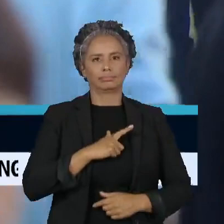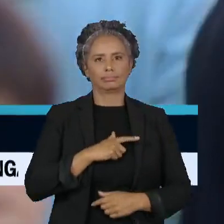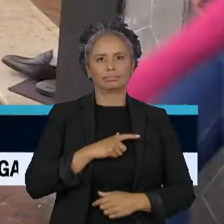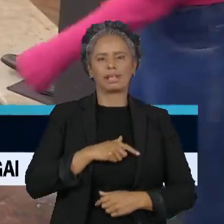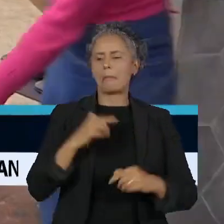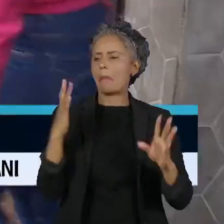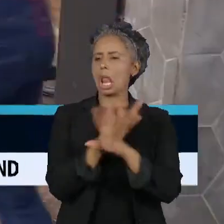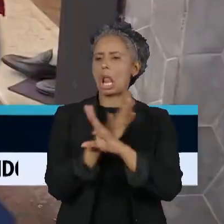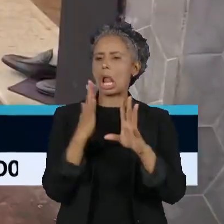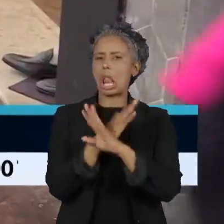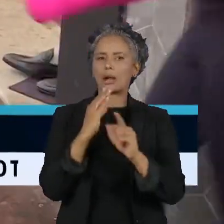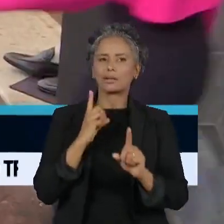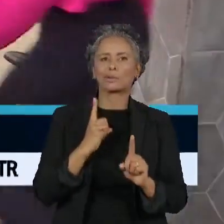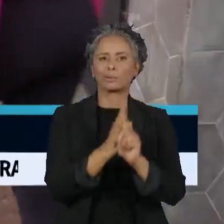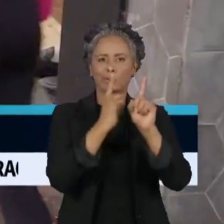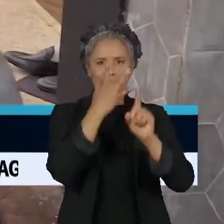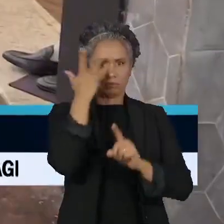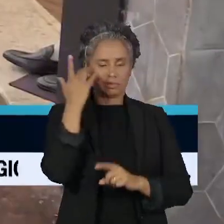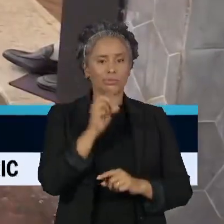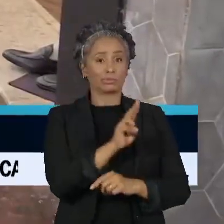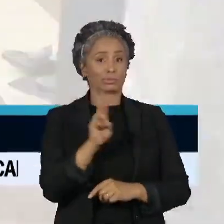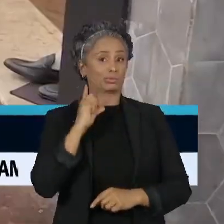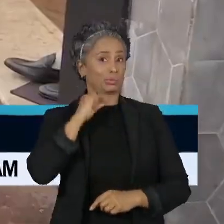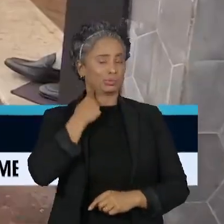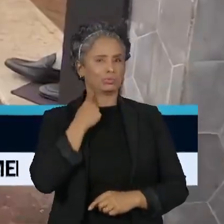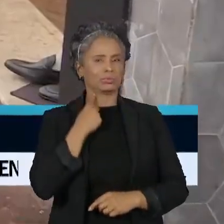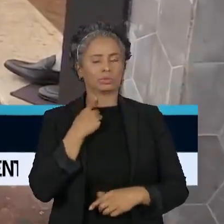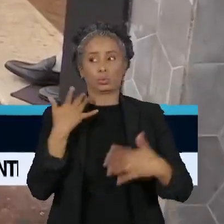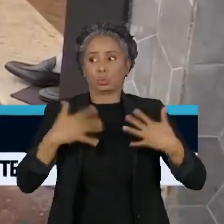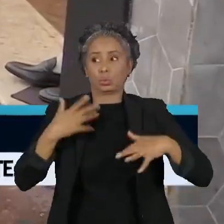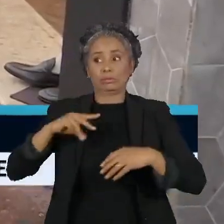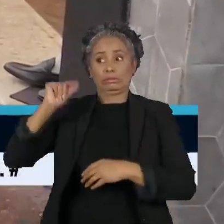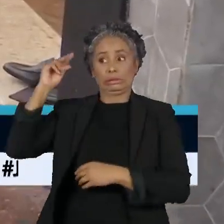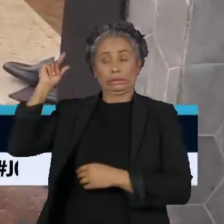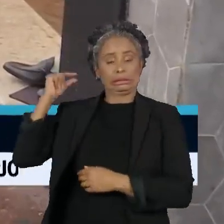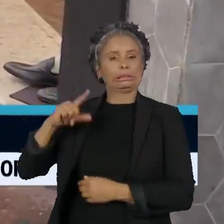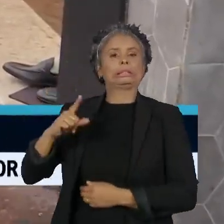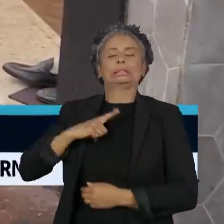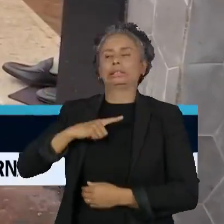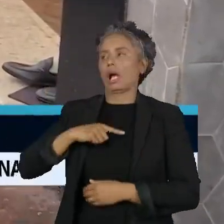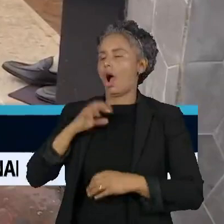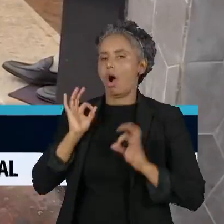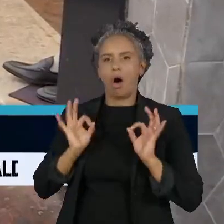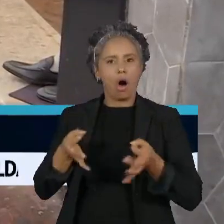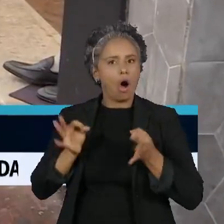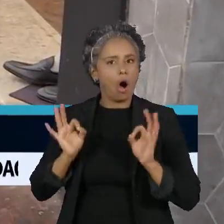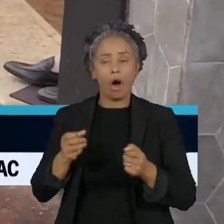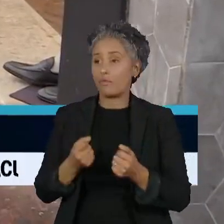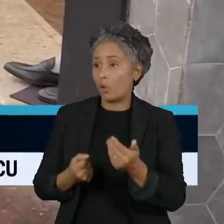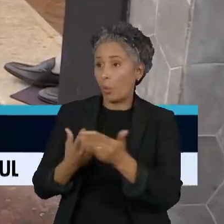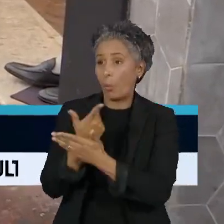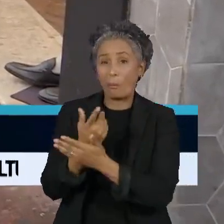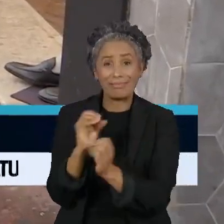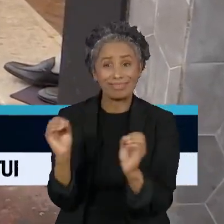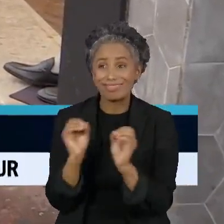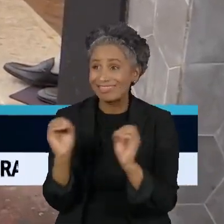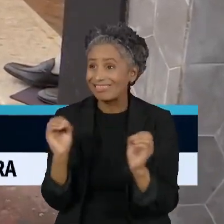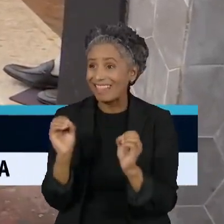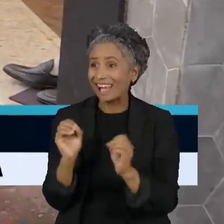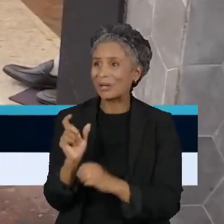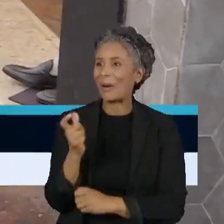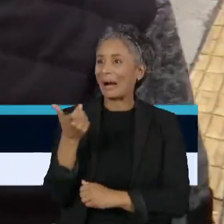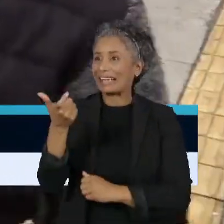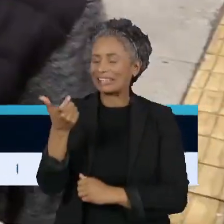sujo. Já cai já faz um tempo por causa do Fies. Você está com o nome negativado é horrível. Você não pode ir no supermercado fazer um cartão que